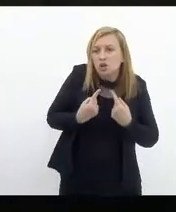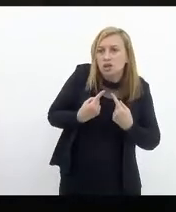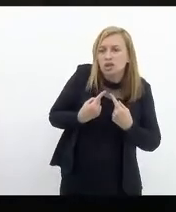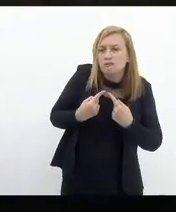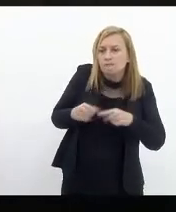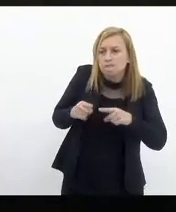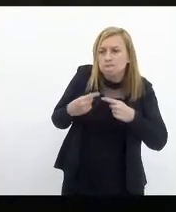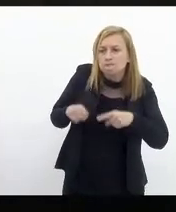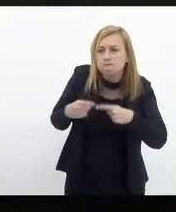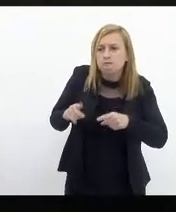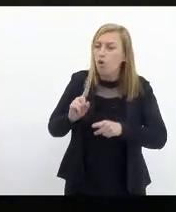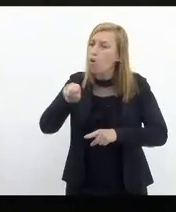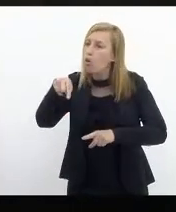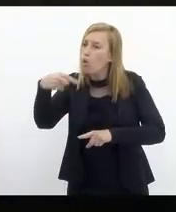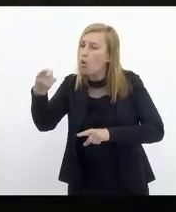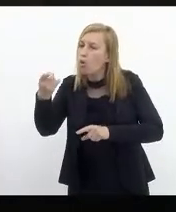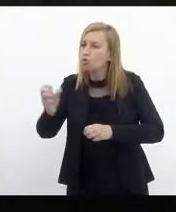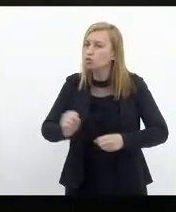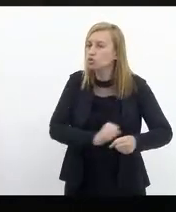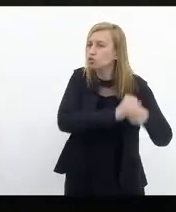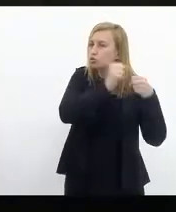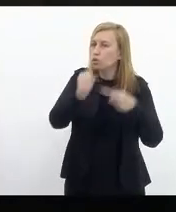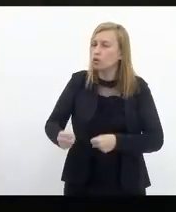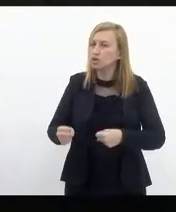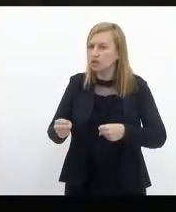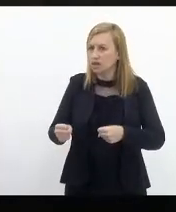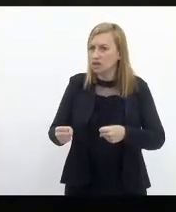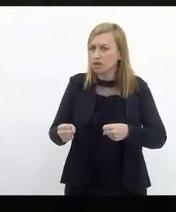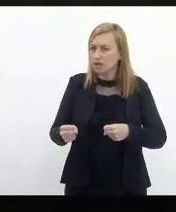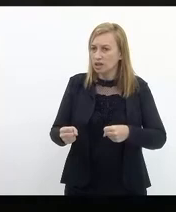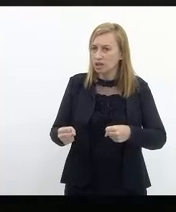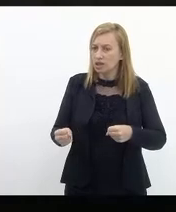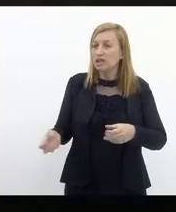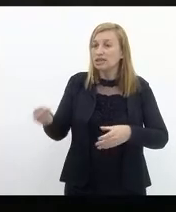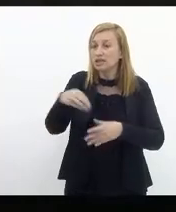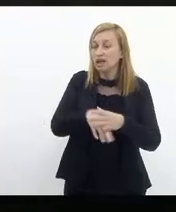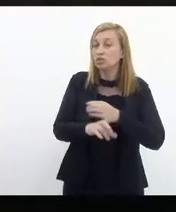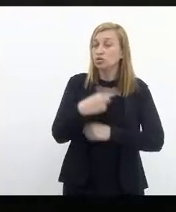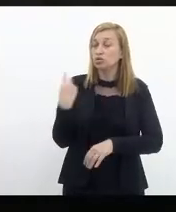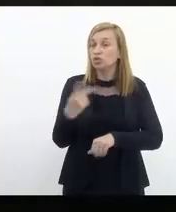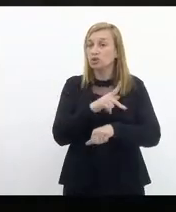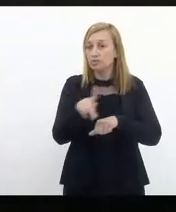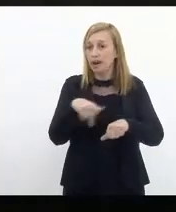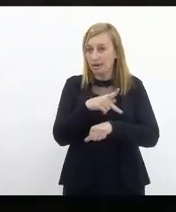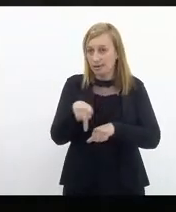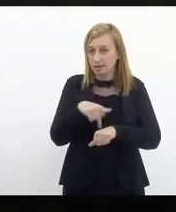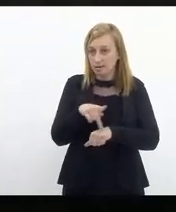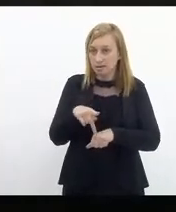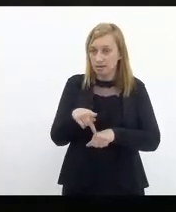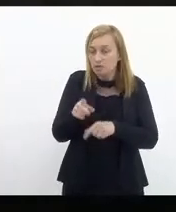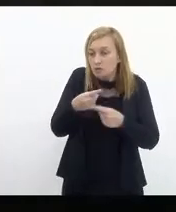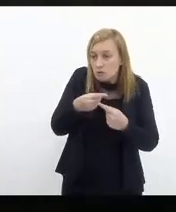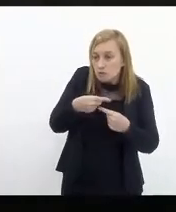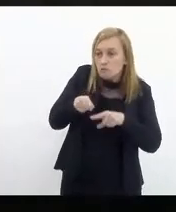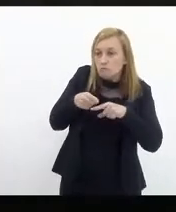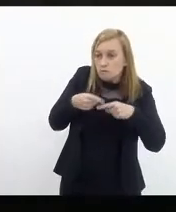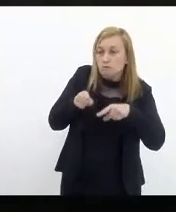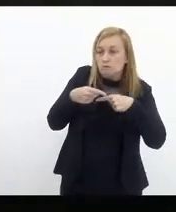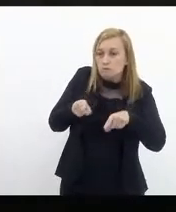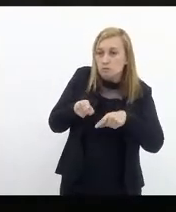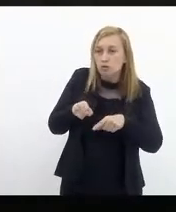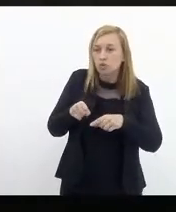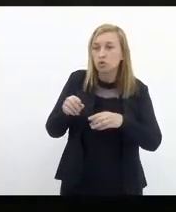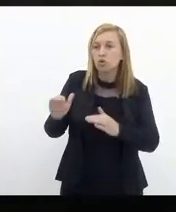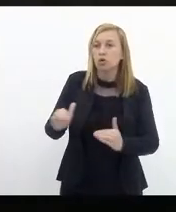outros poderes instituídos no nosso país, atacar o